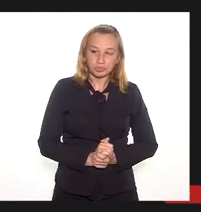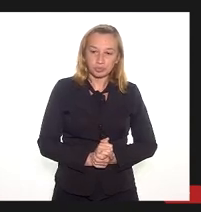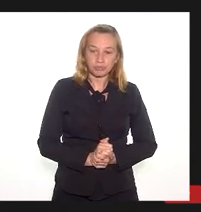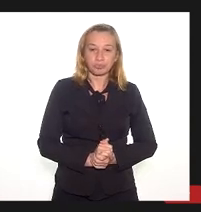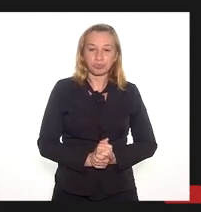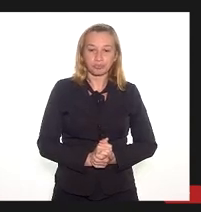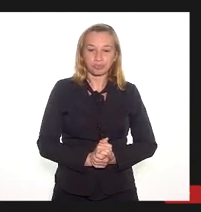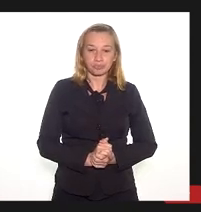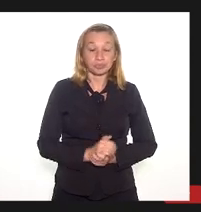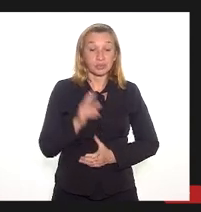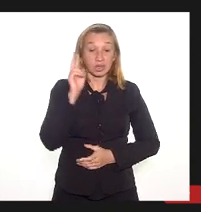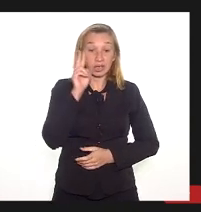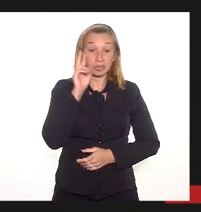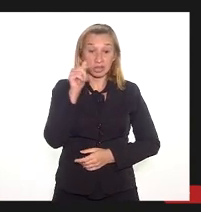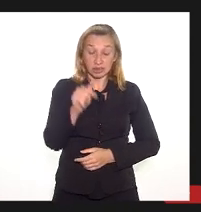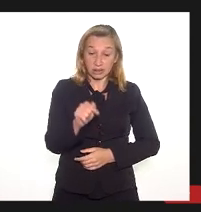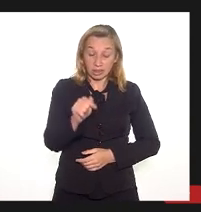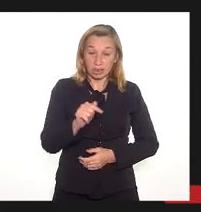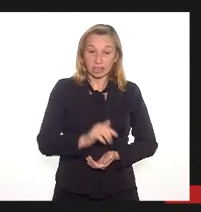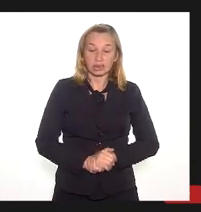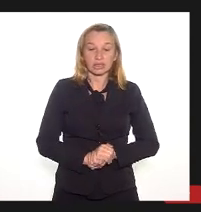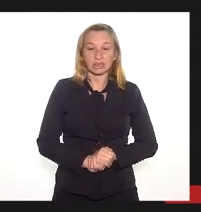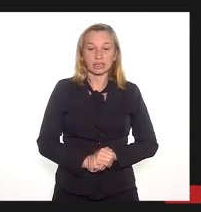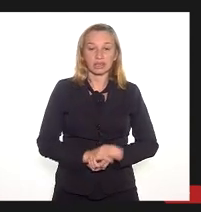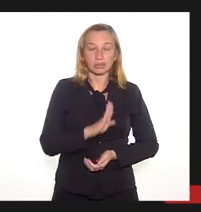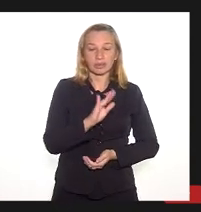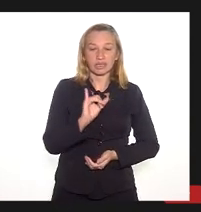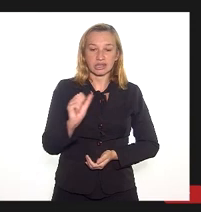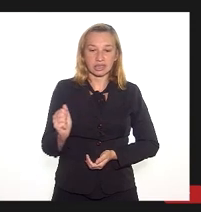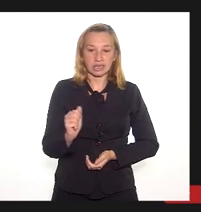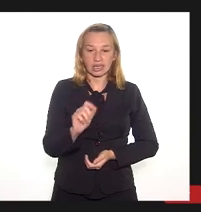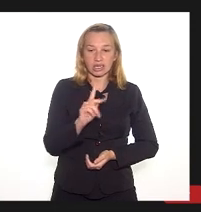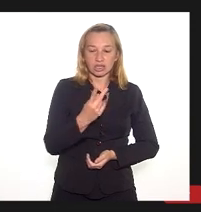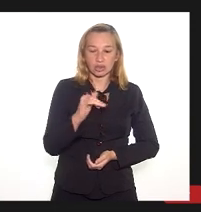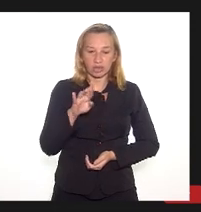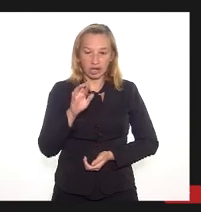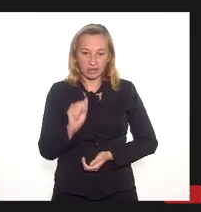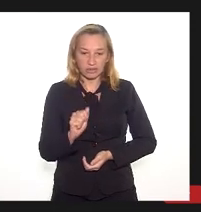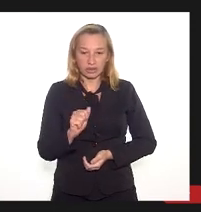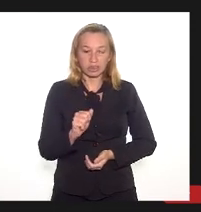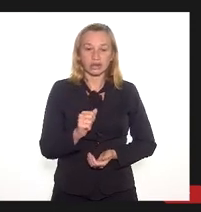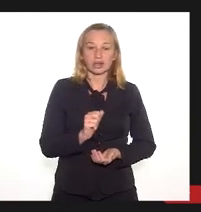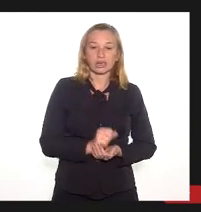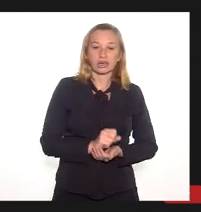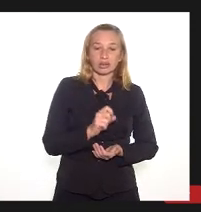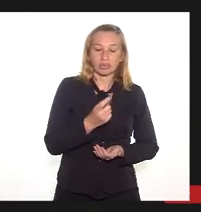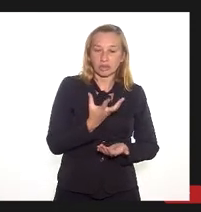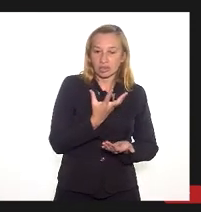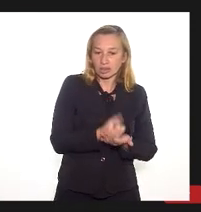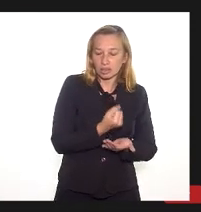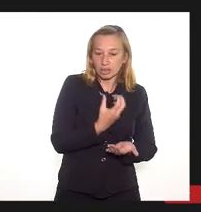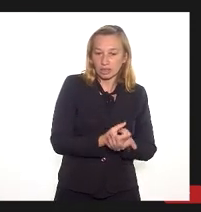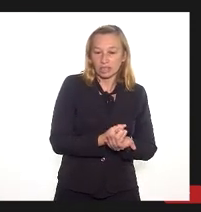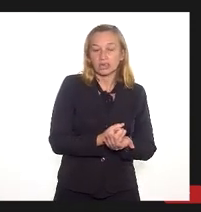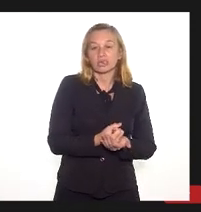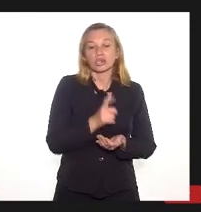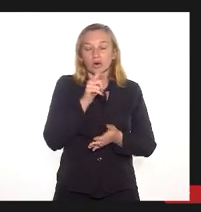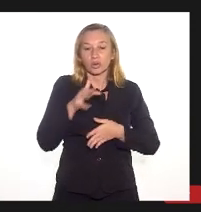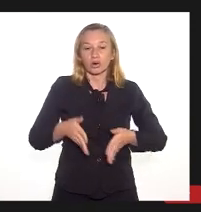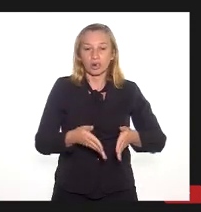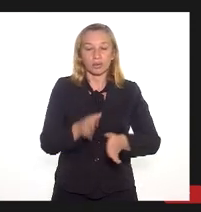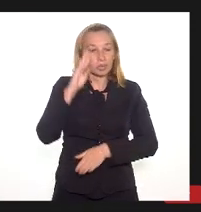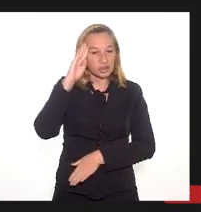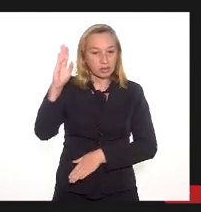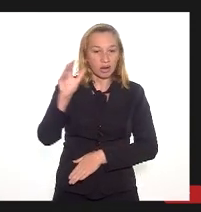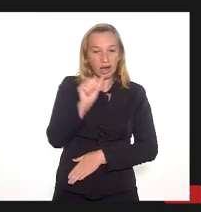Bem, lembrando aqui o conceito de bacia hidrográfica, é uma área drenada por um rio principal e seus afluentes.